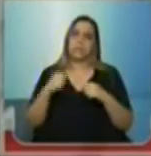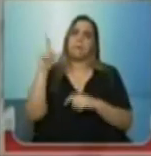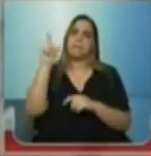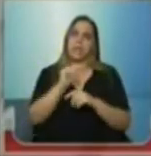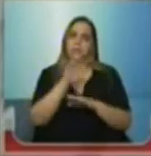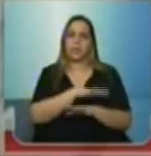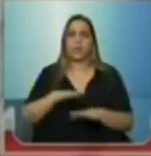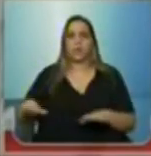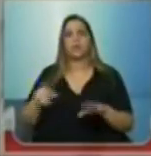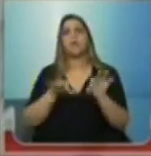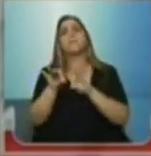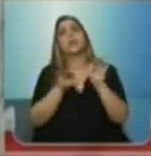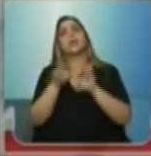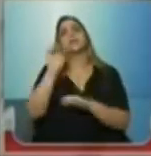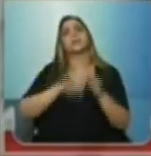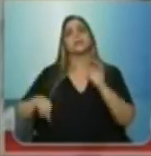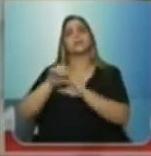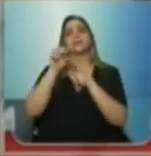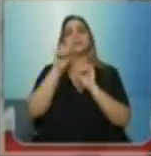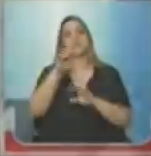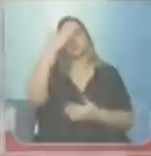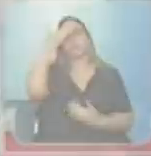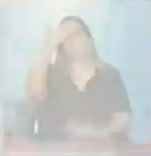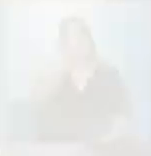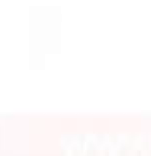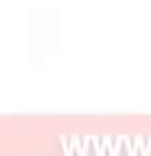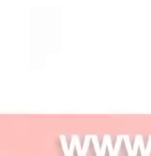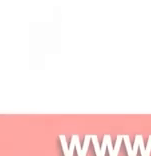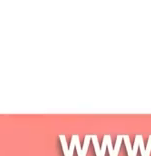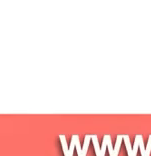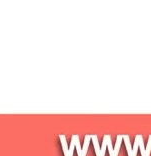estadual de educação. Muito obrigado, senhor presidente.